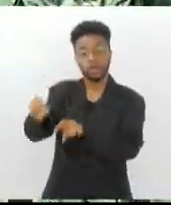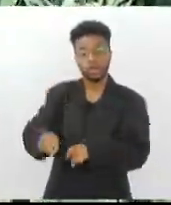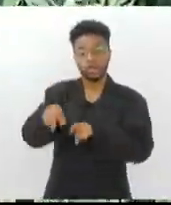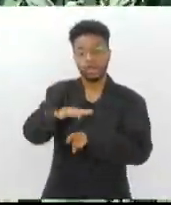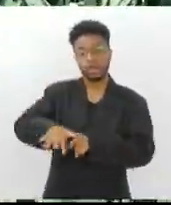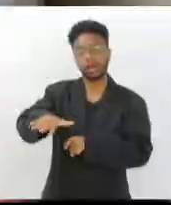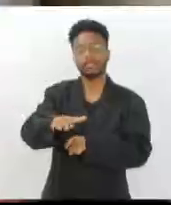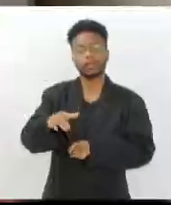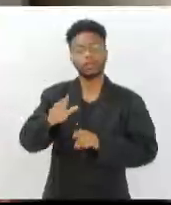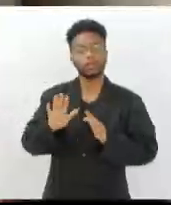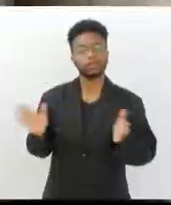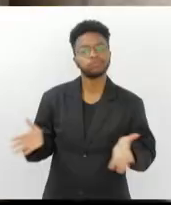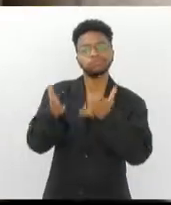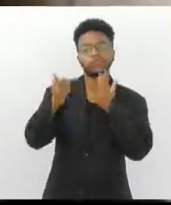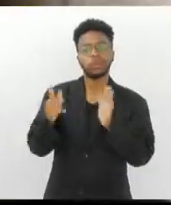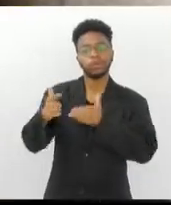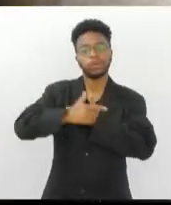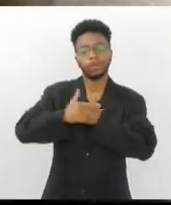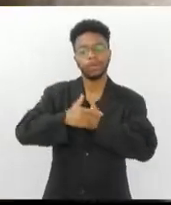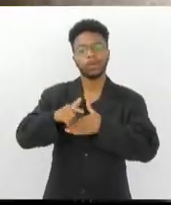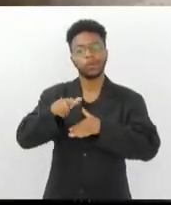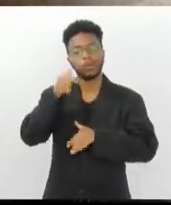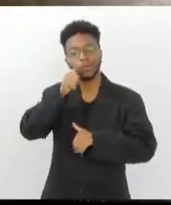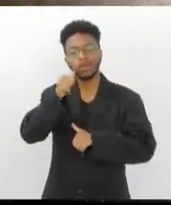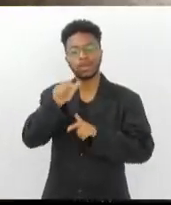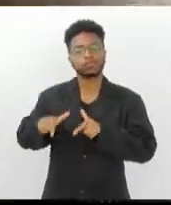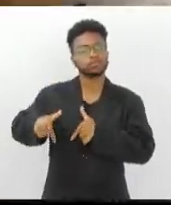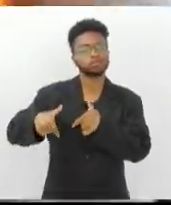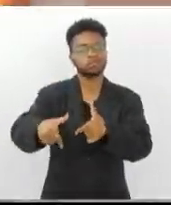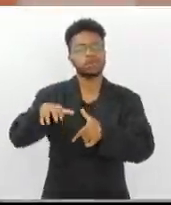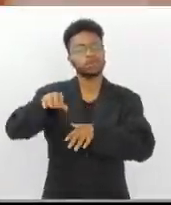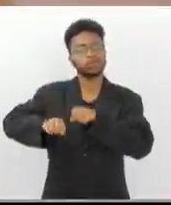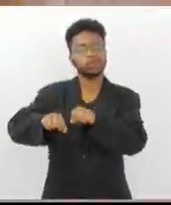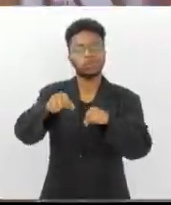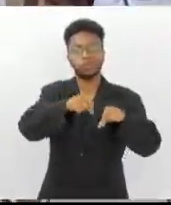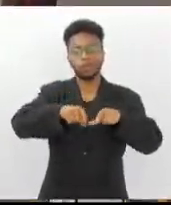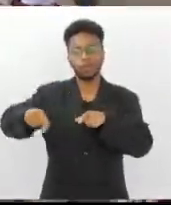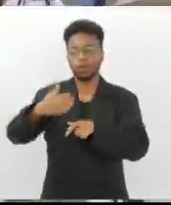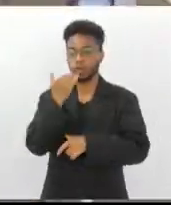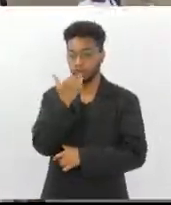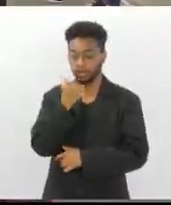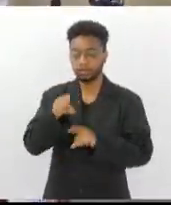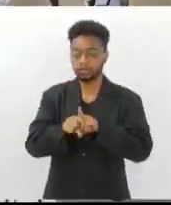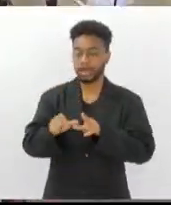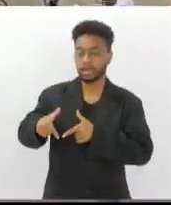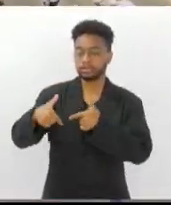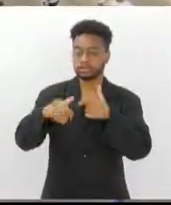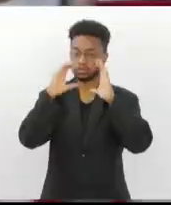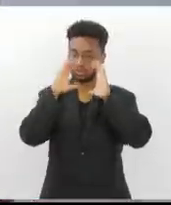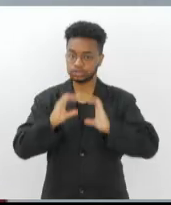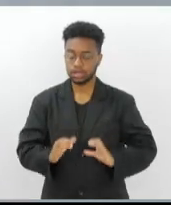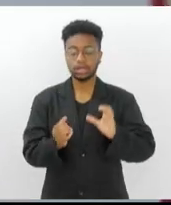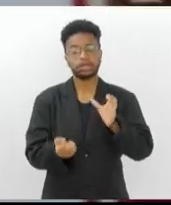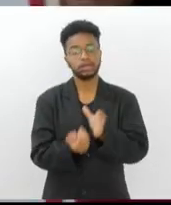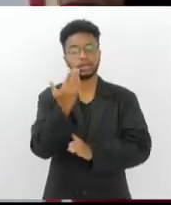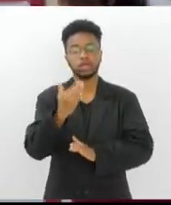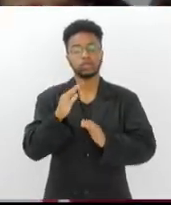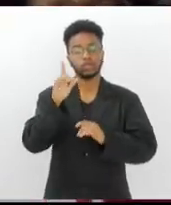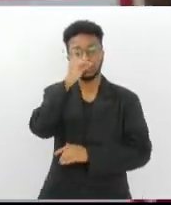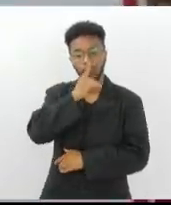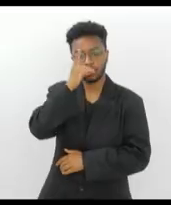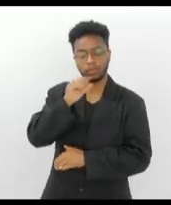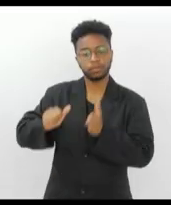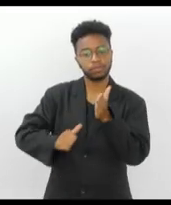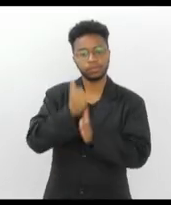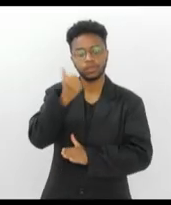enaltece papel da mão de obra feminina na produção de alimentos. Ação da Cidadania promove domingo a primeira corrida e